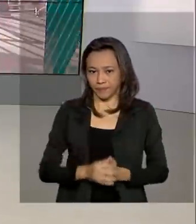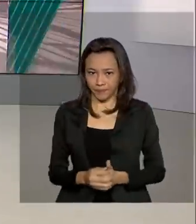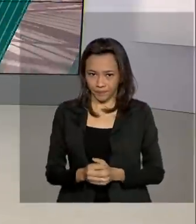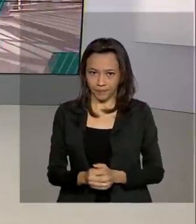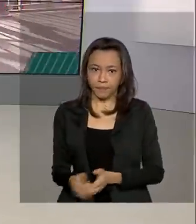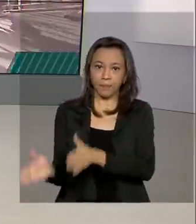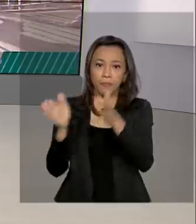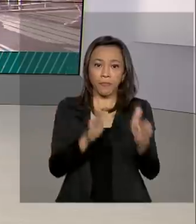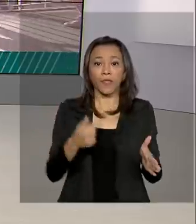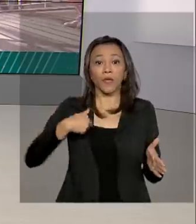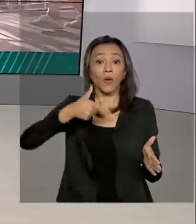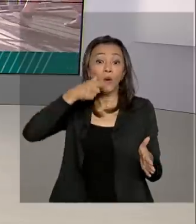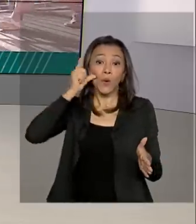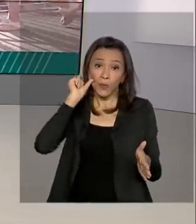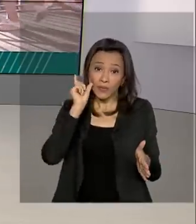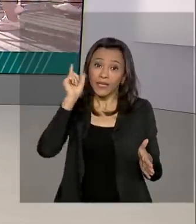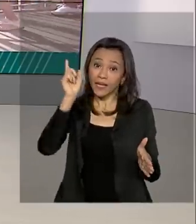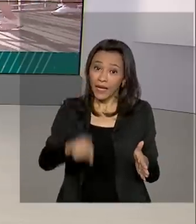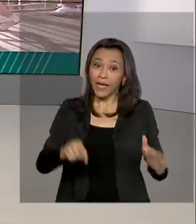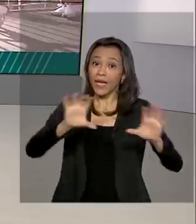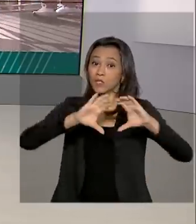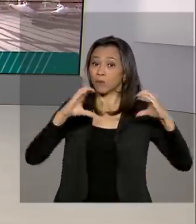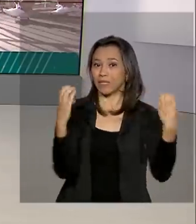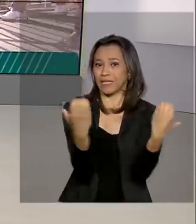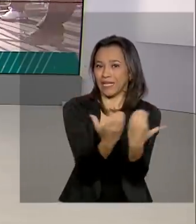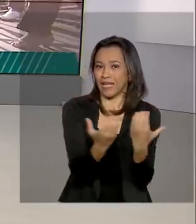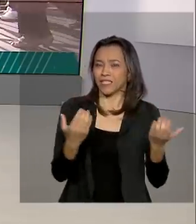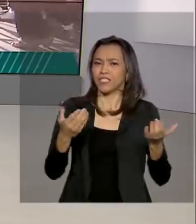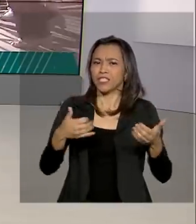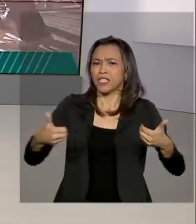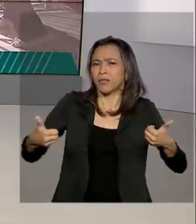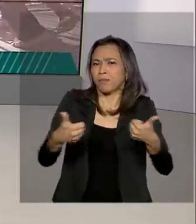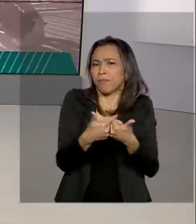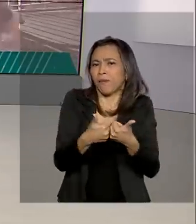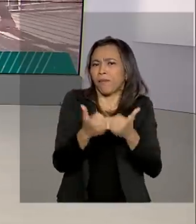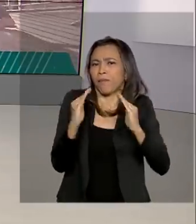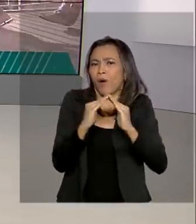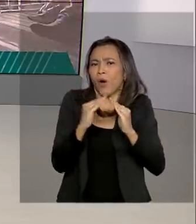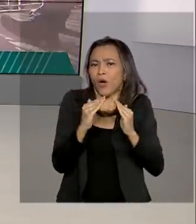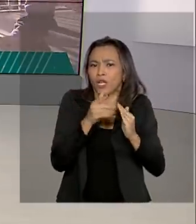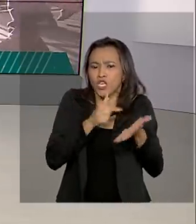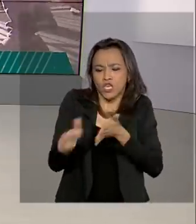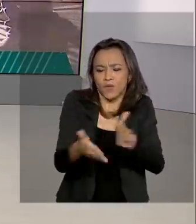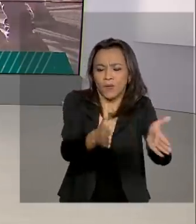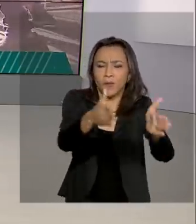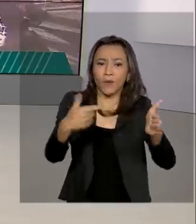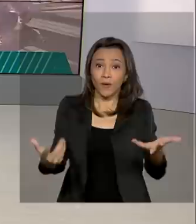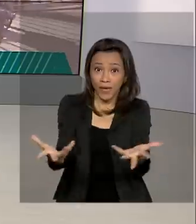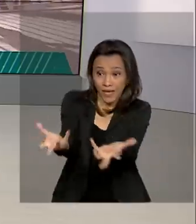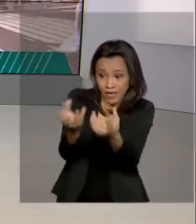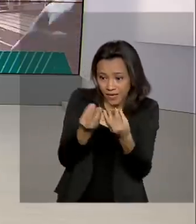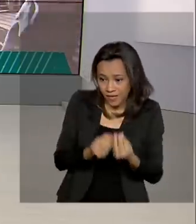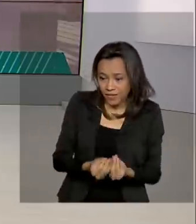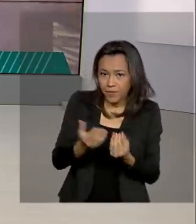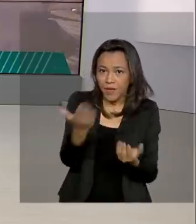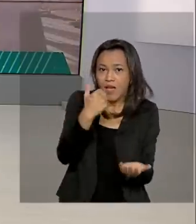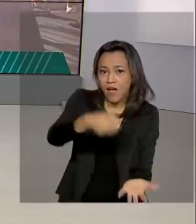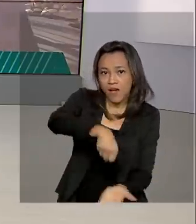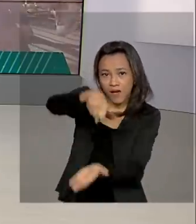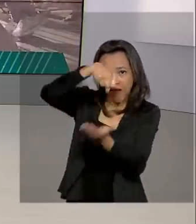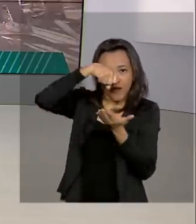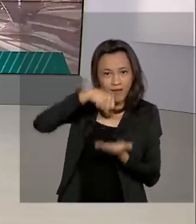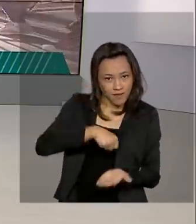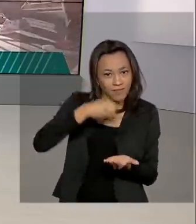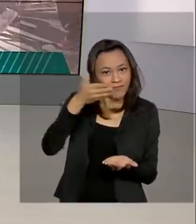E ontem foi a vez das comunidades ribeirinhas da Ilha do Marajó, no Pará, receberem cestas básicas na Operação